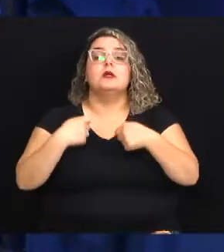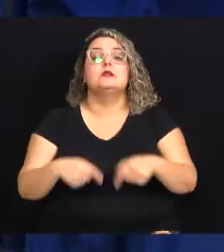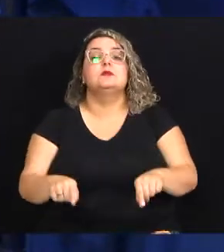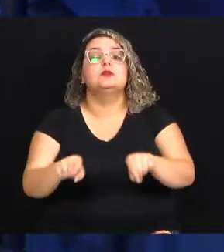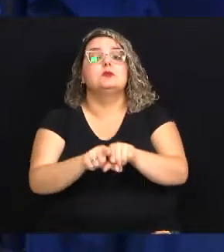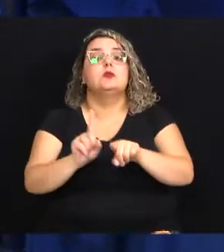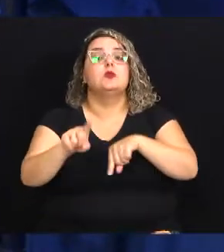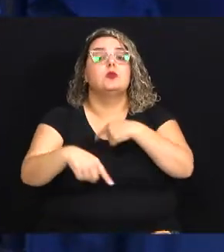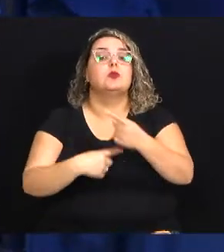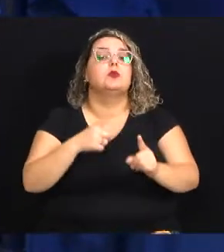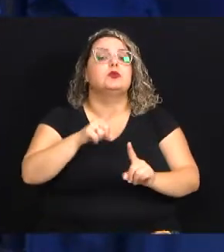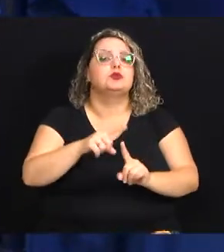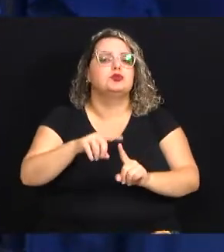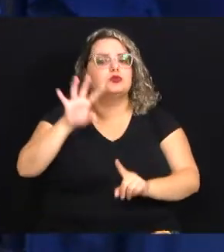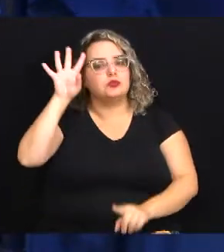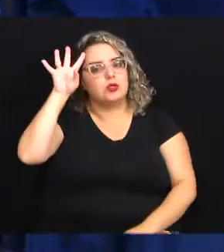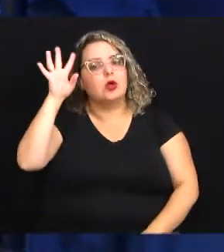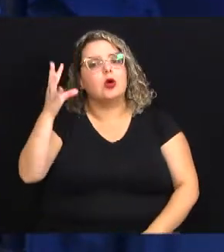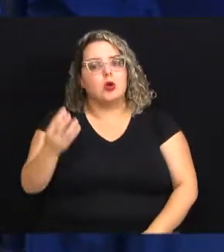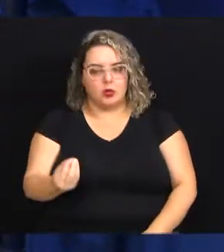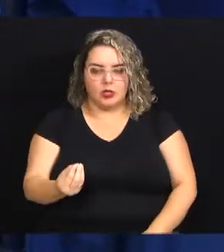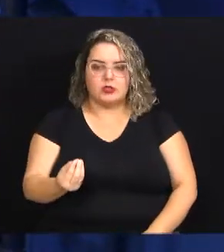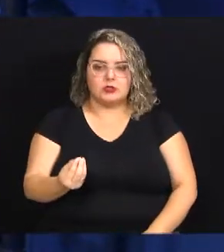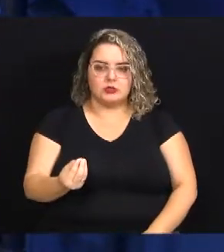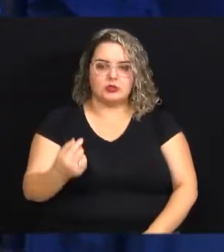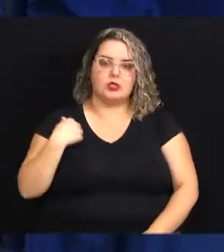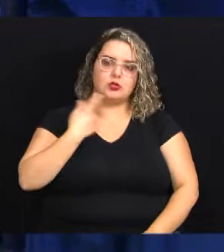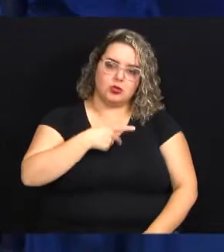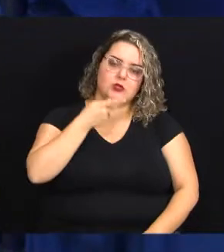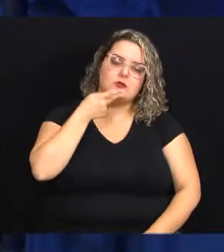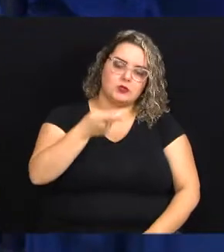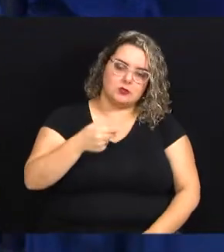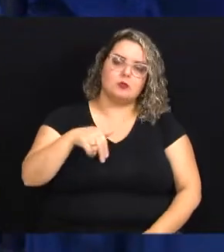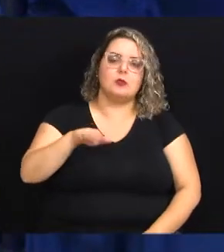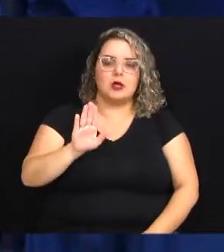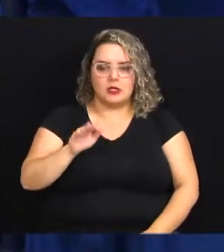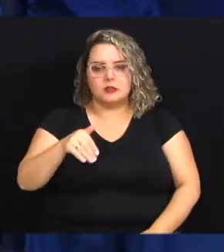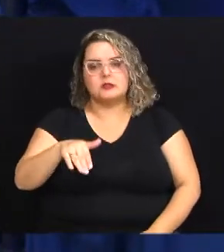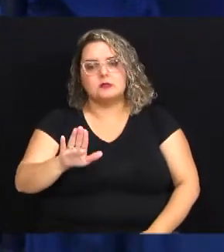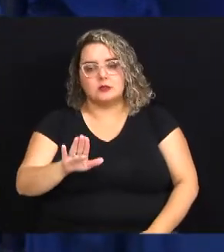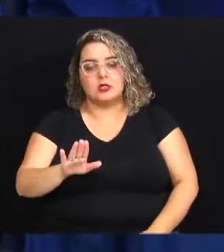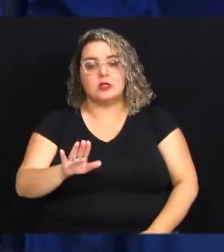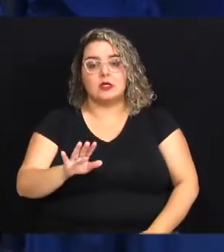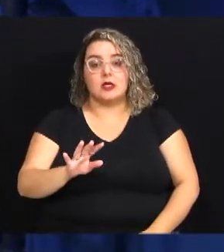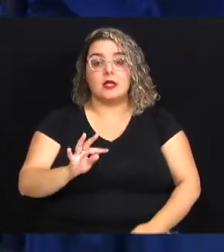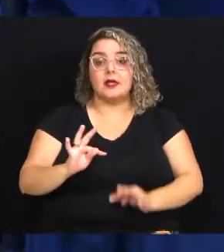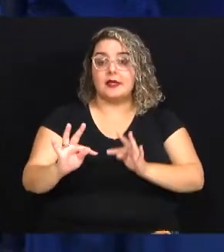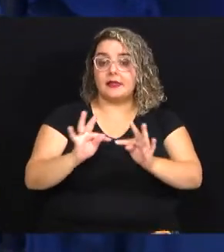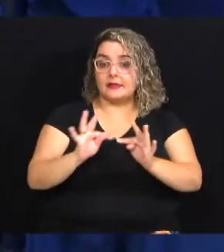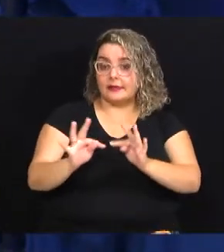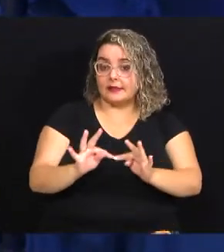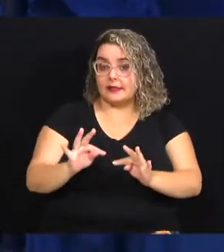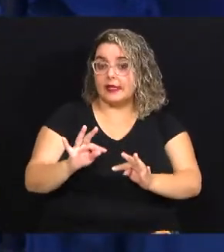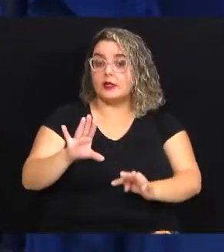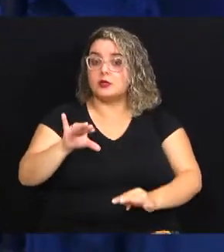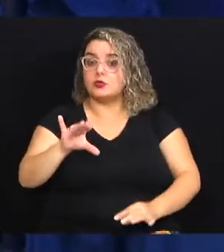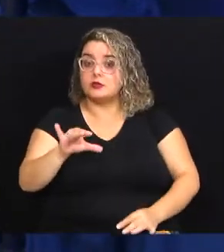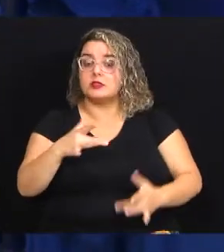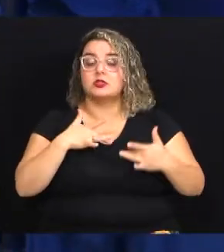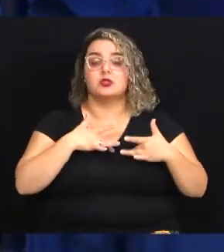um outro tipo de conhecimento. E aí nós estamos falando cada vez mais em tecnociência solidária.